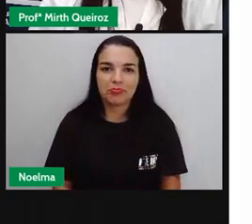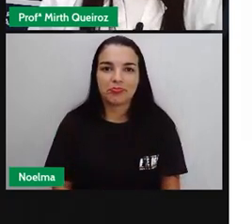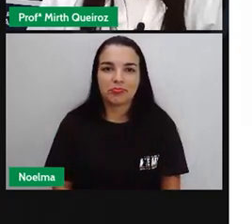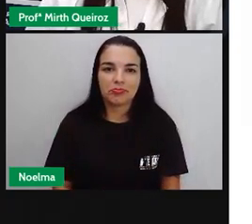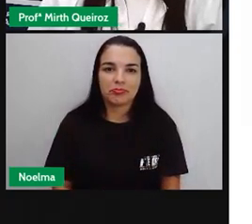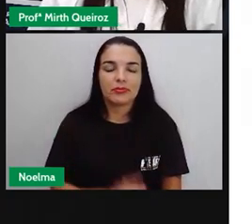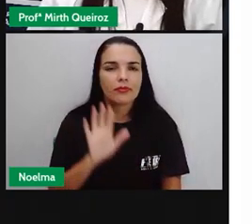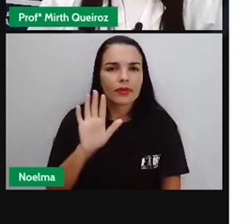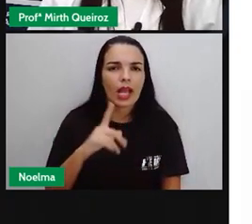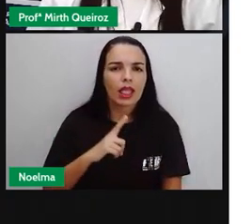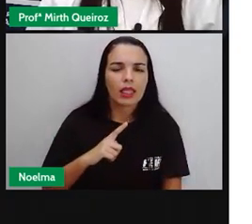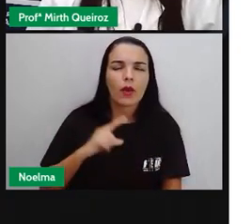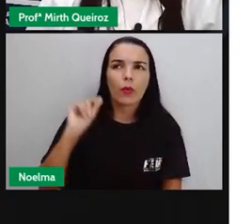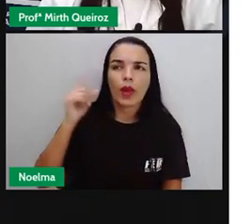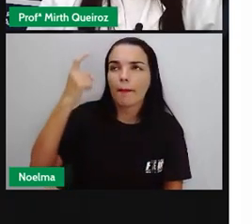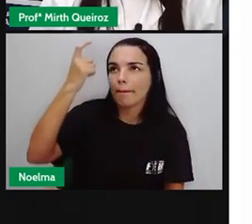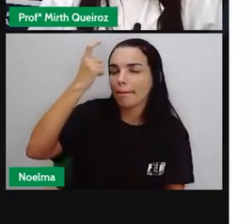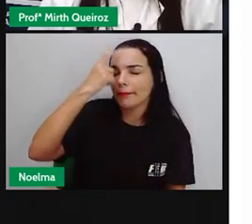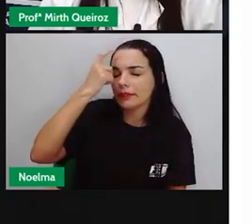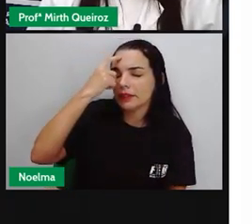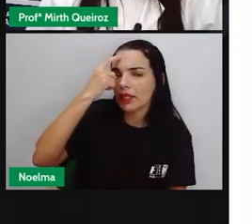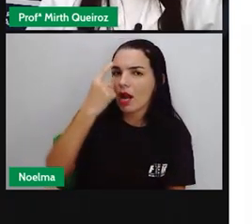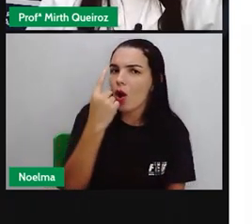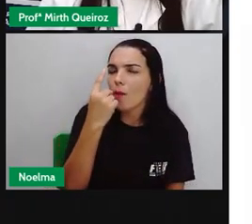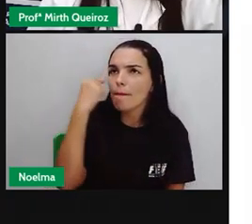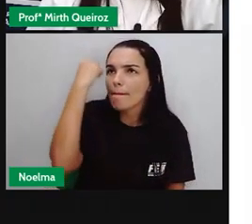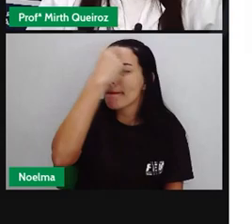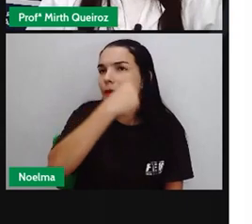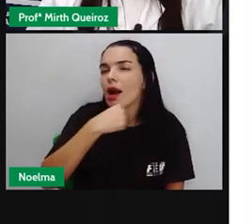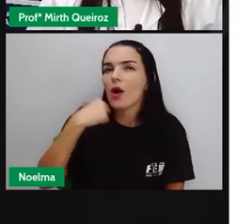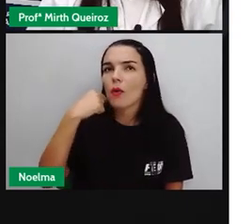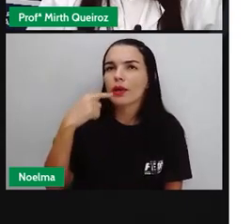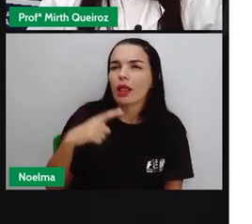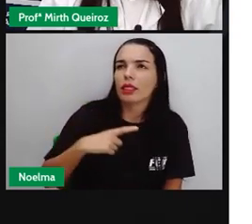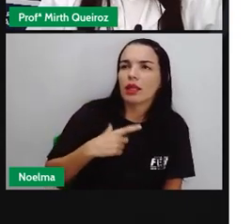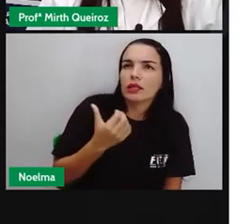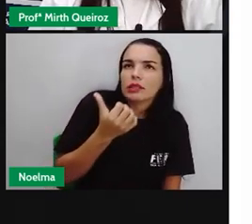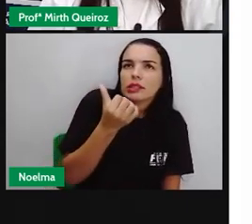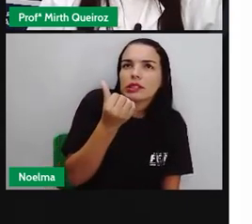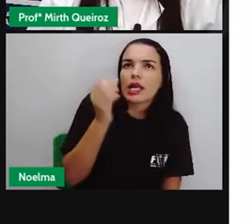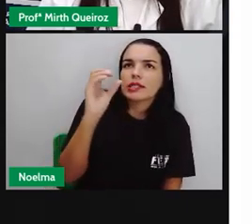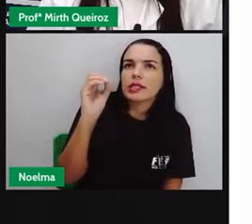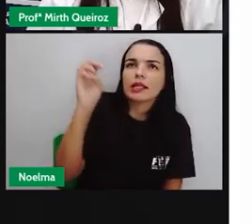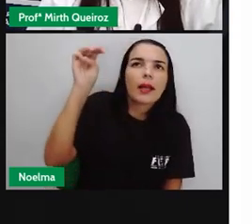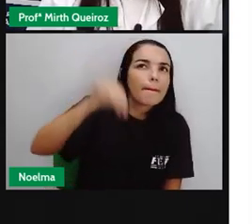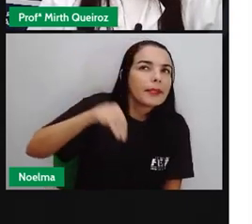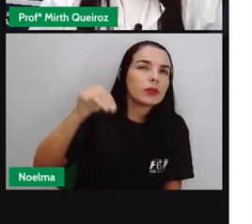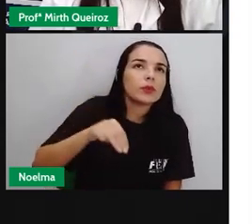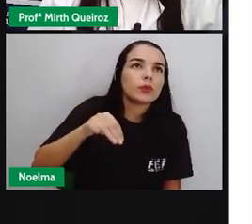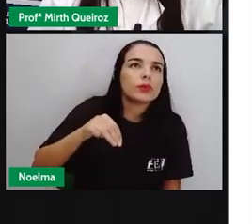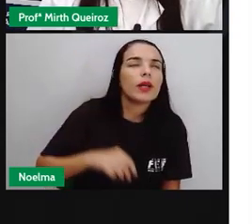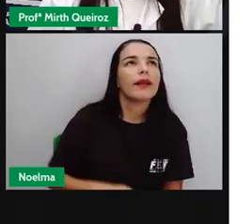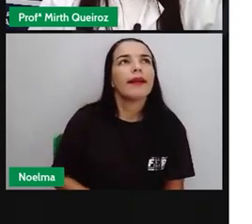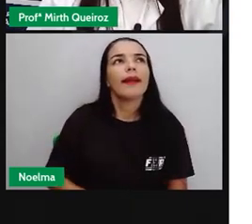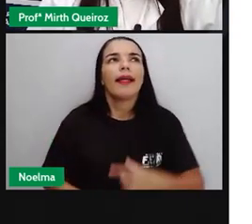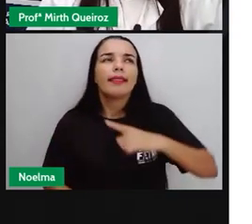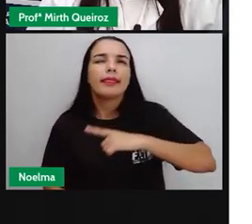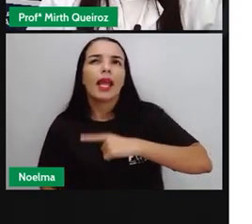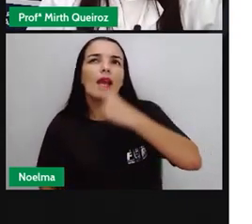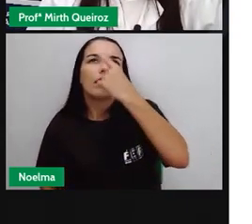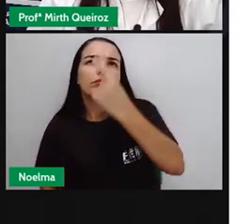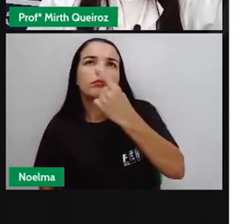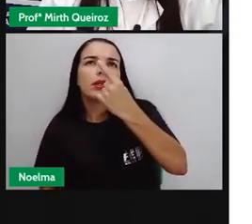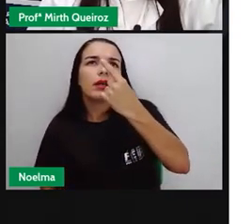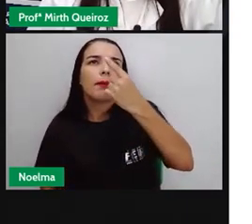É preciso ter em mente Que uma hora Contém 60 minutos E que cada minuto Contém 60